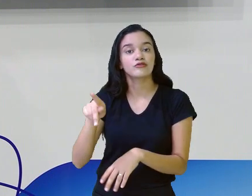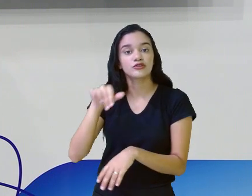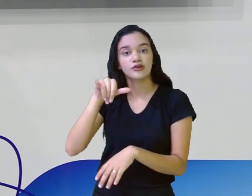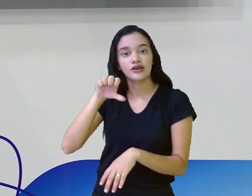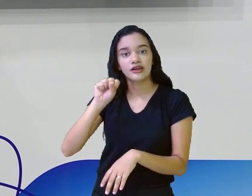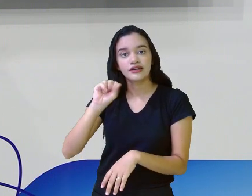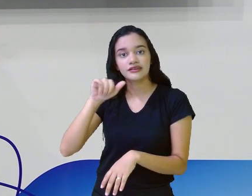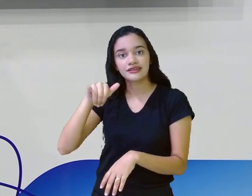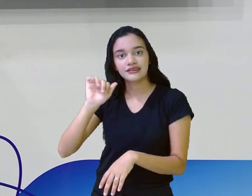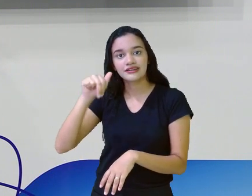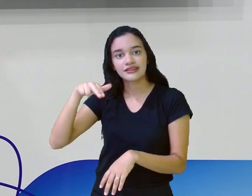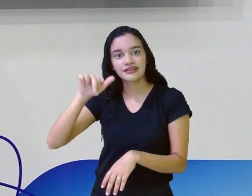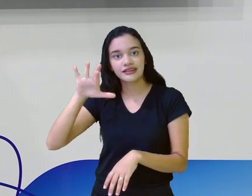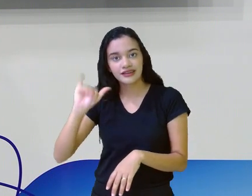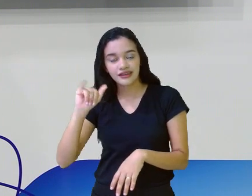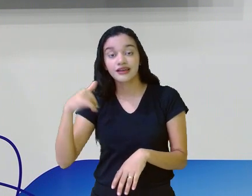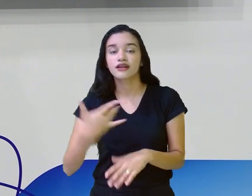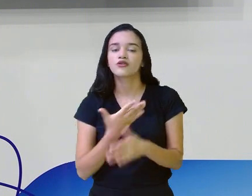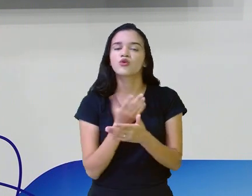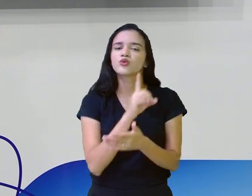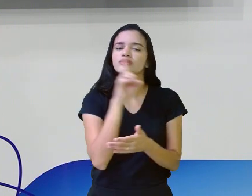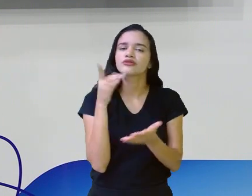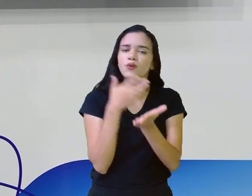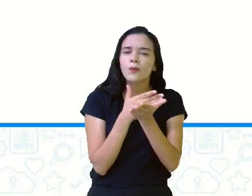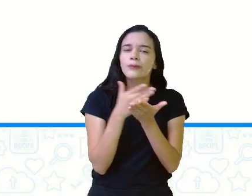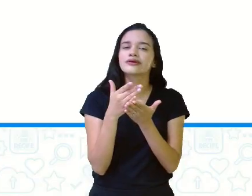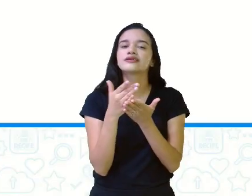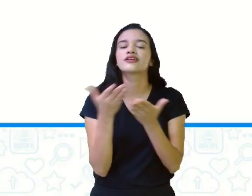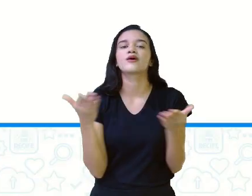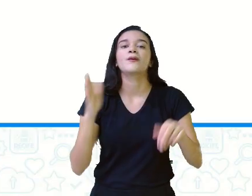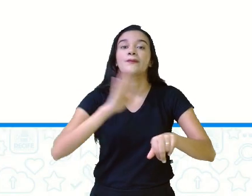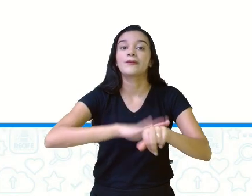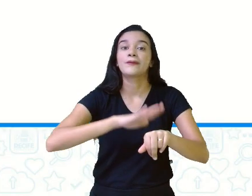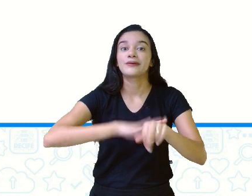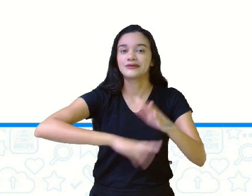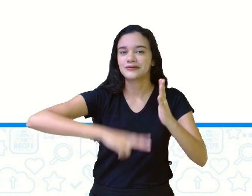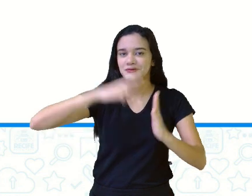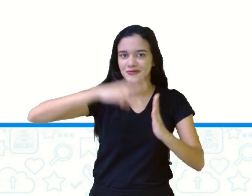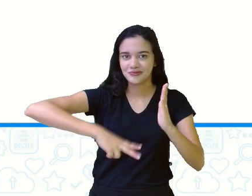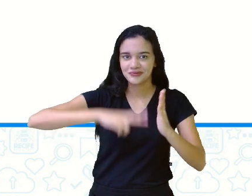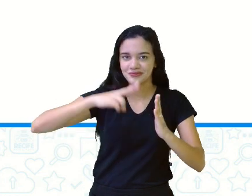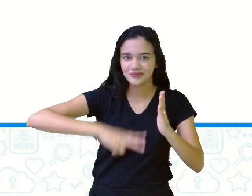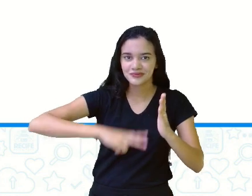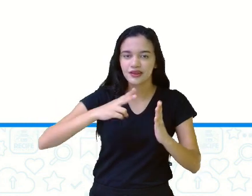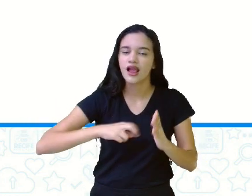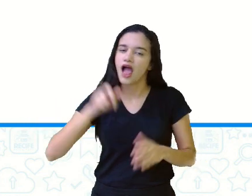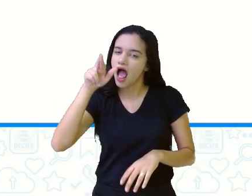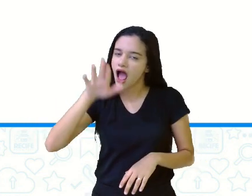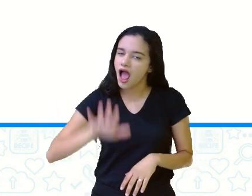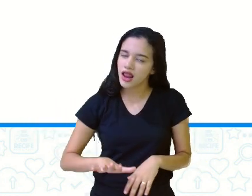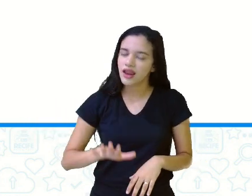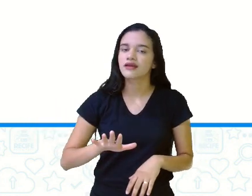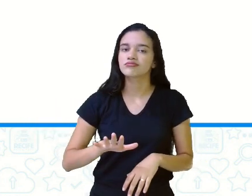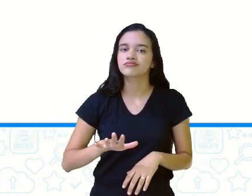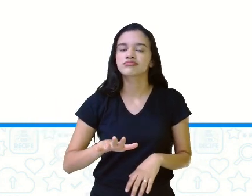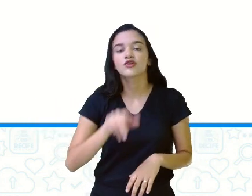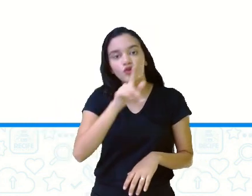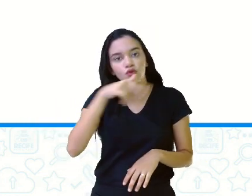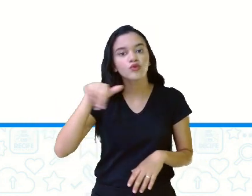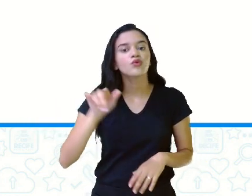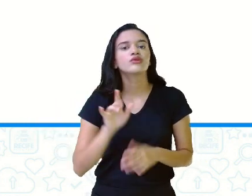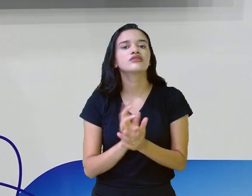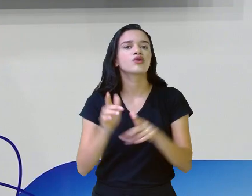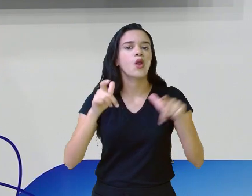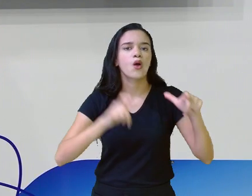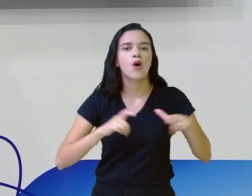leitivo está apenas começando. Hora da leitura! Hum, relaxa aí, onde você está, no